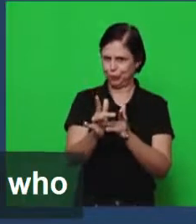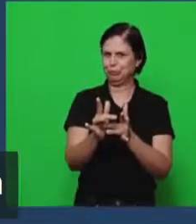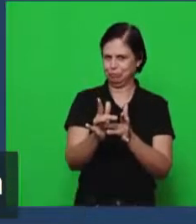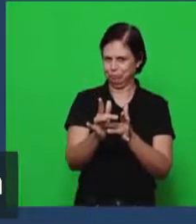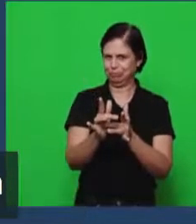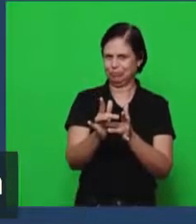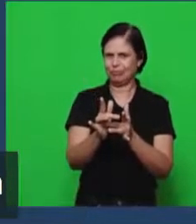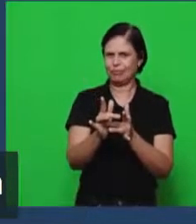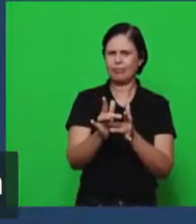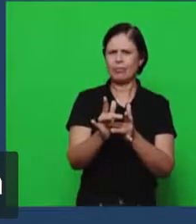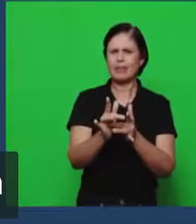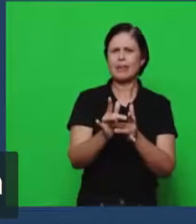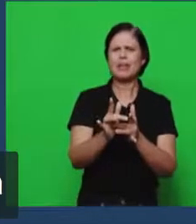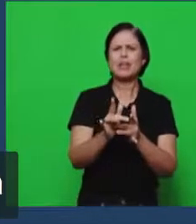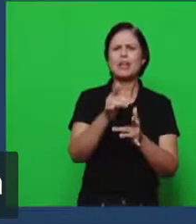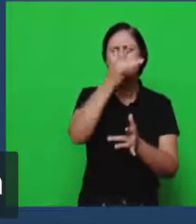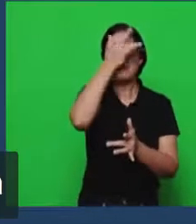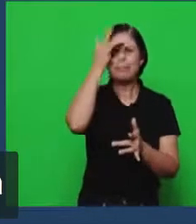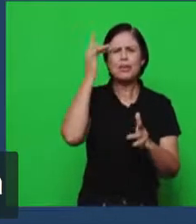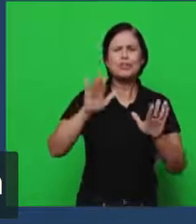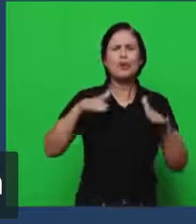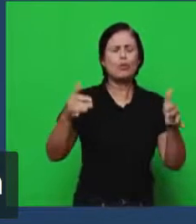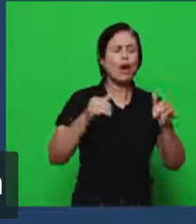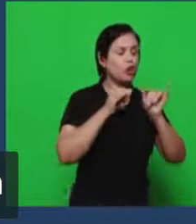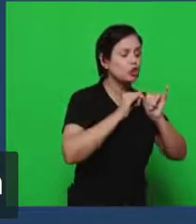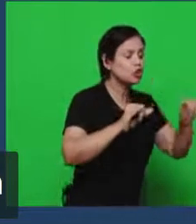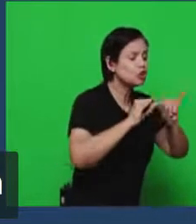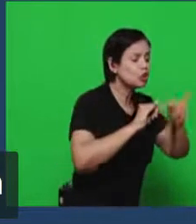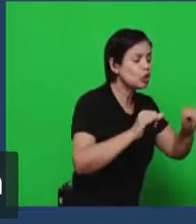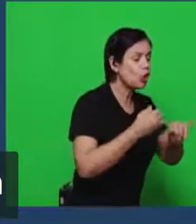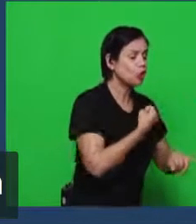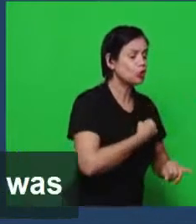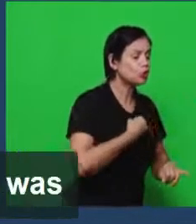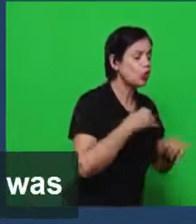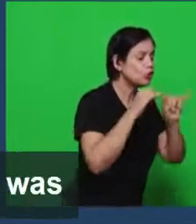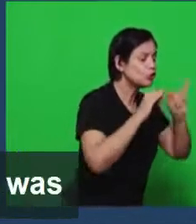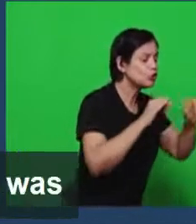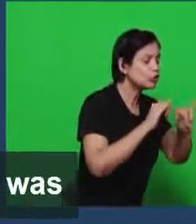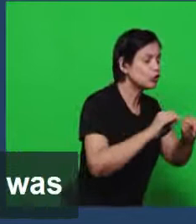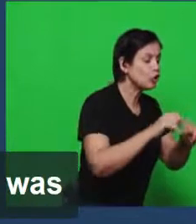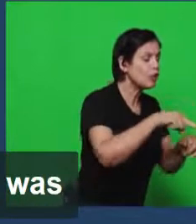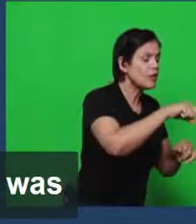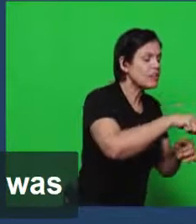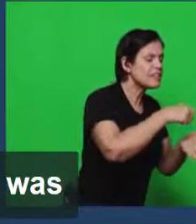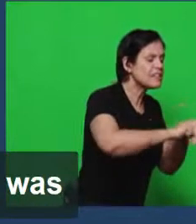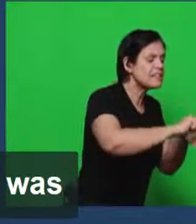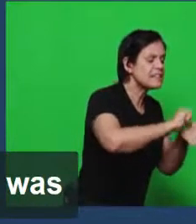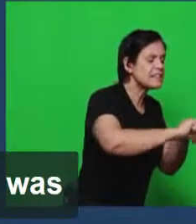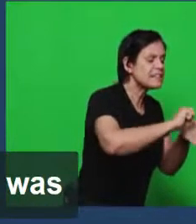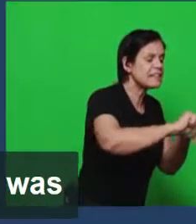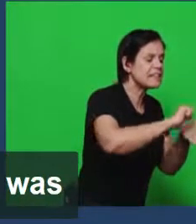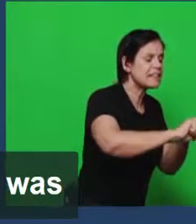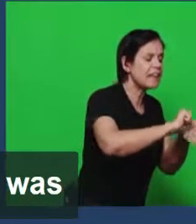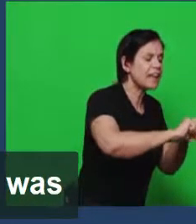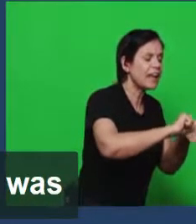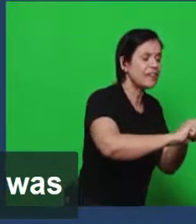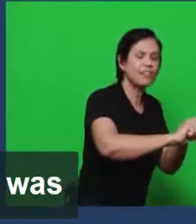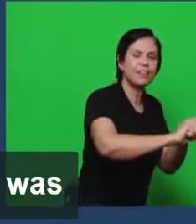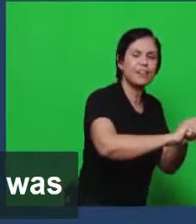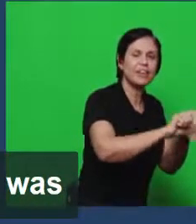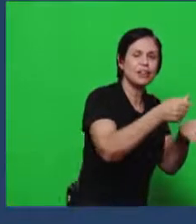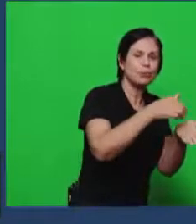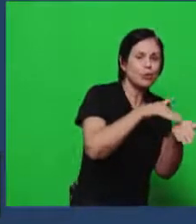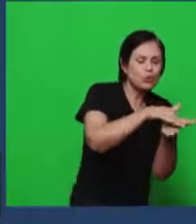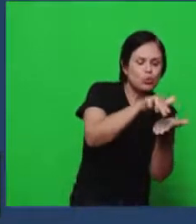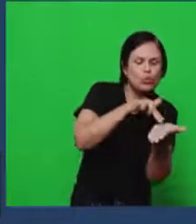e quem ditou para João as sete cartas, para João enviar, escrever e enviar para as igrejas da Ásia,